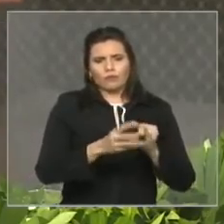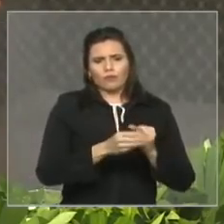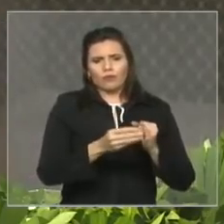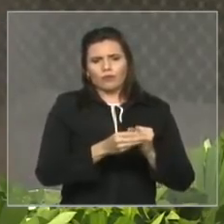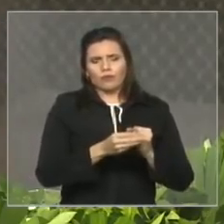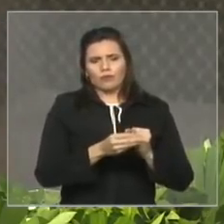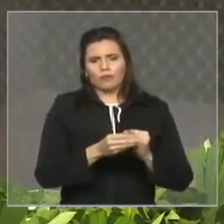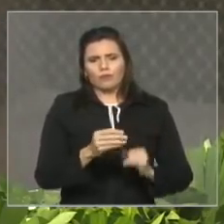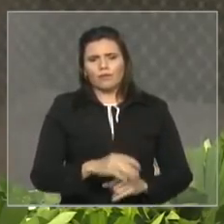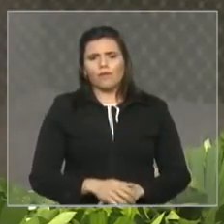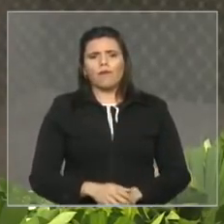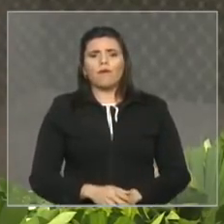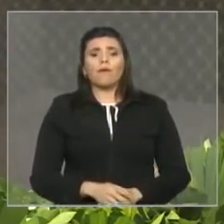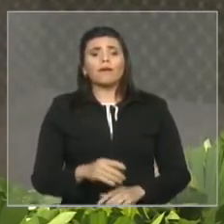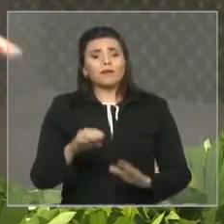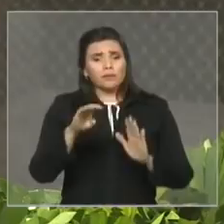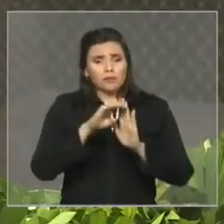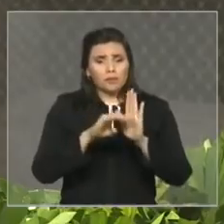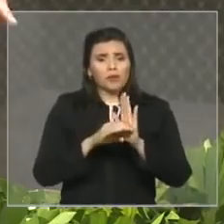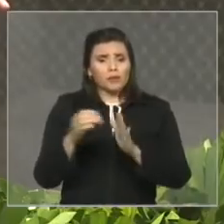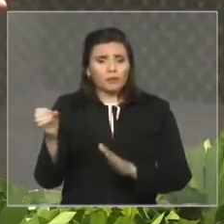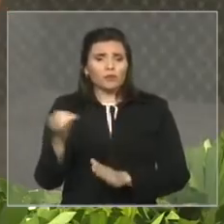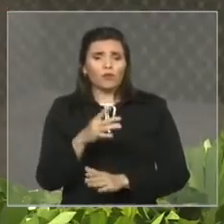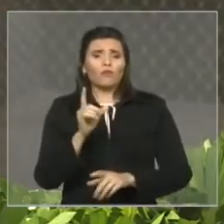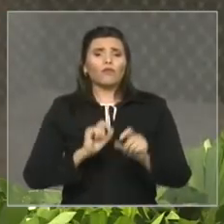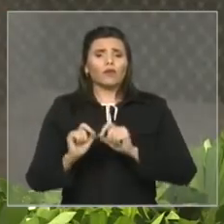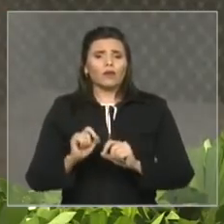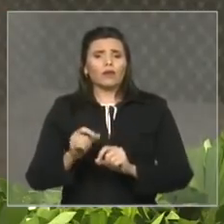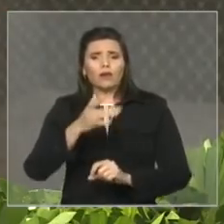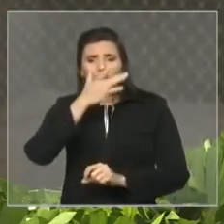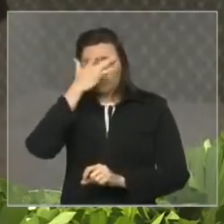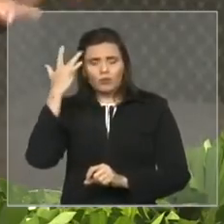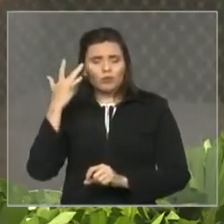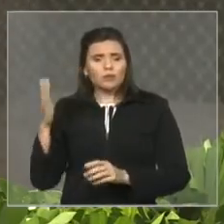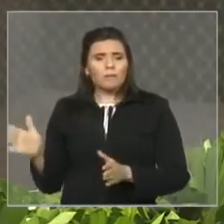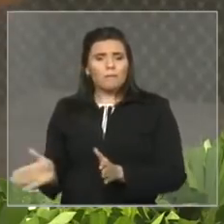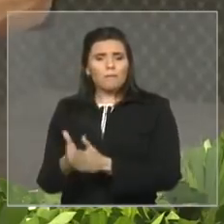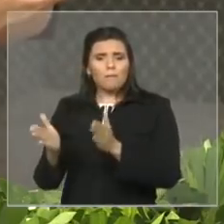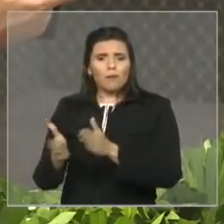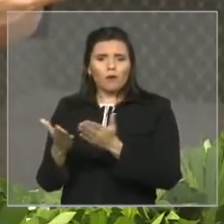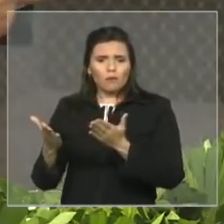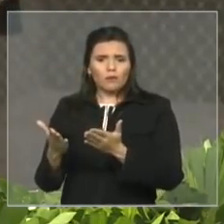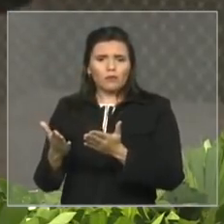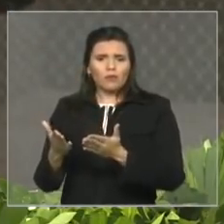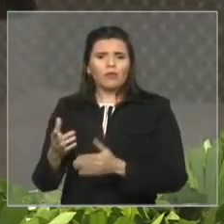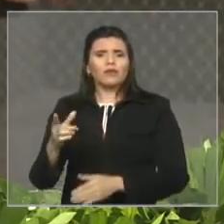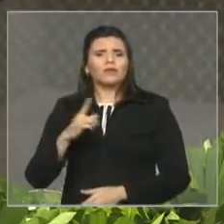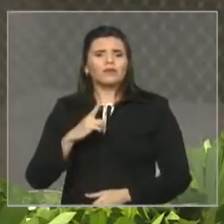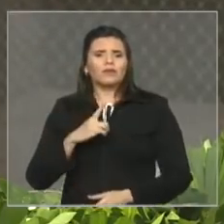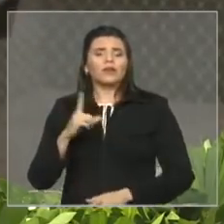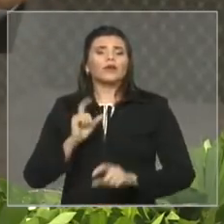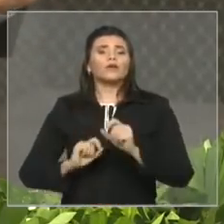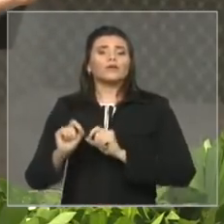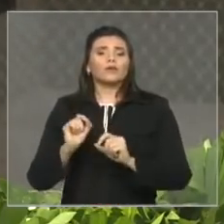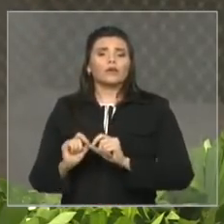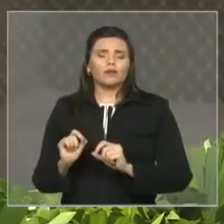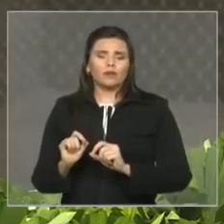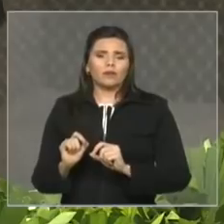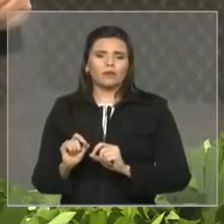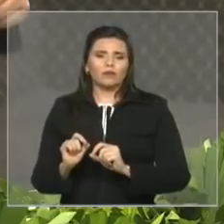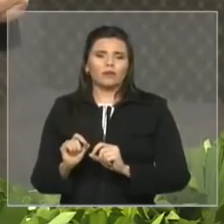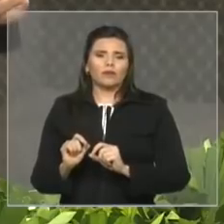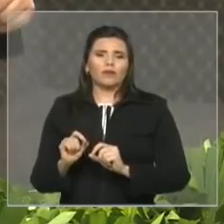novidade que esse programa oferece é que os mais pobres terão esse imposto de volta exatamente para garantir